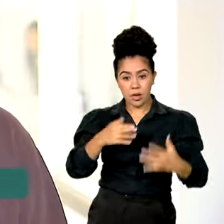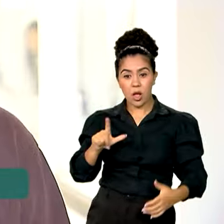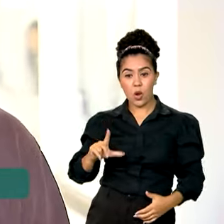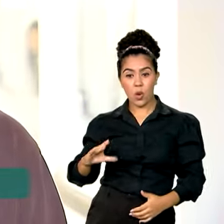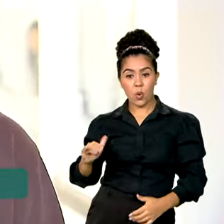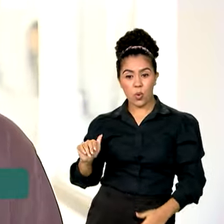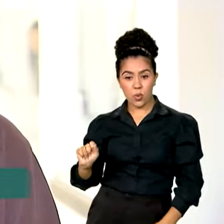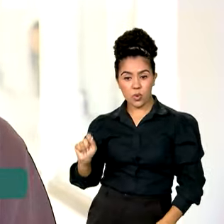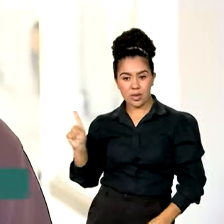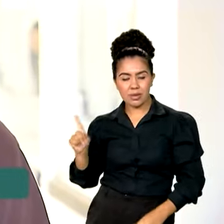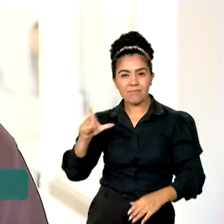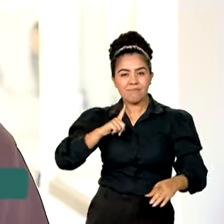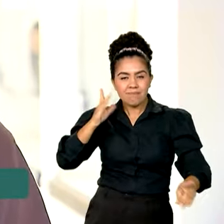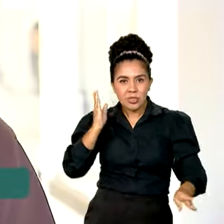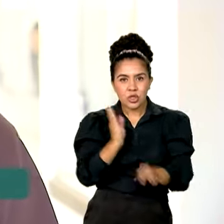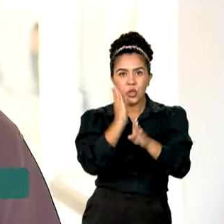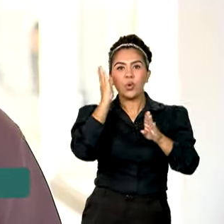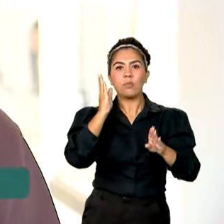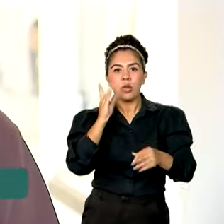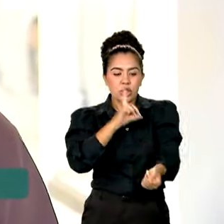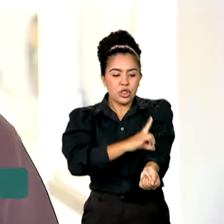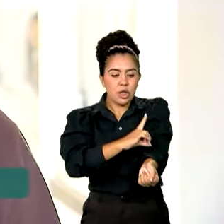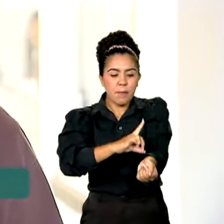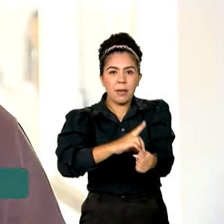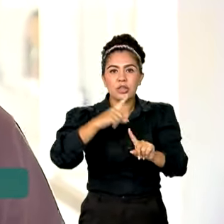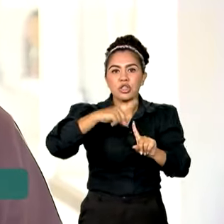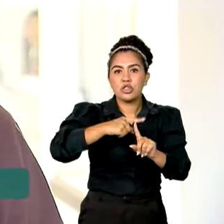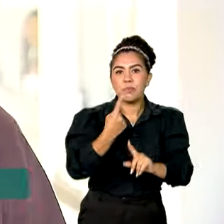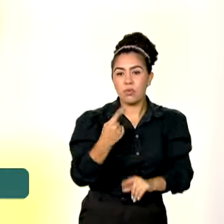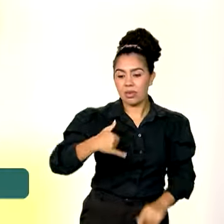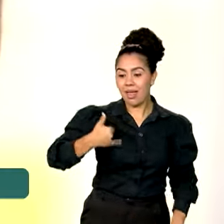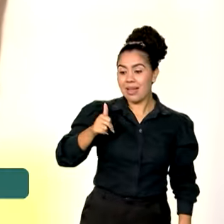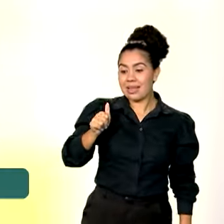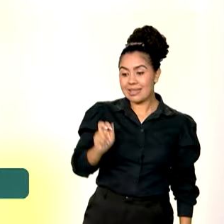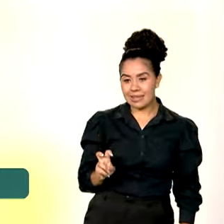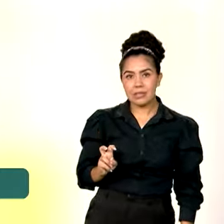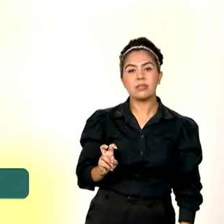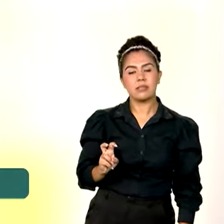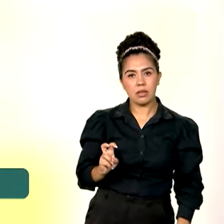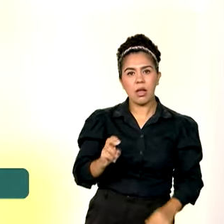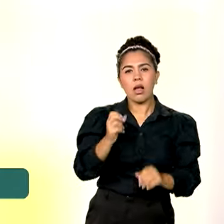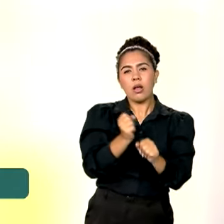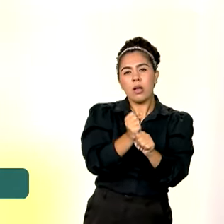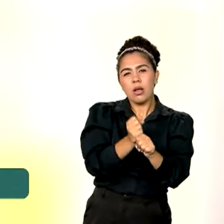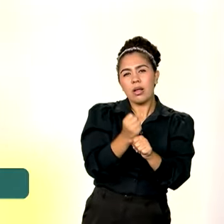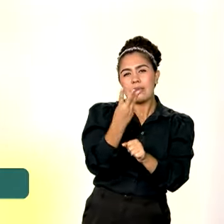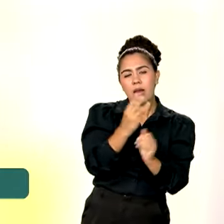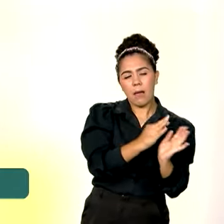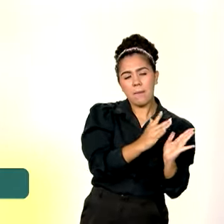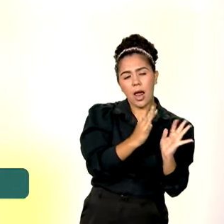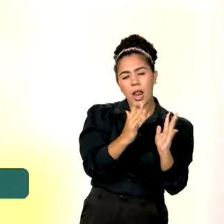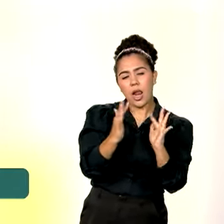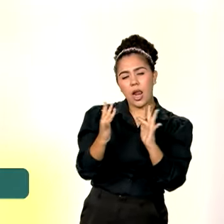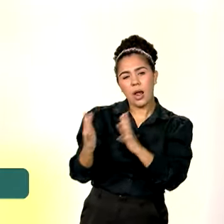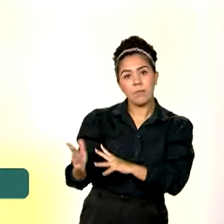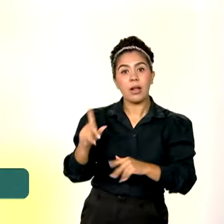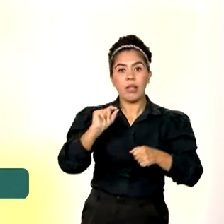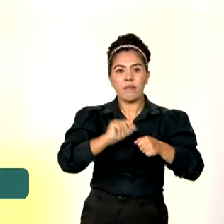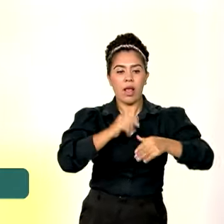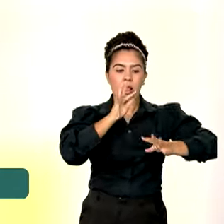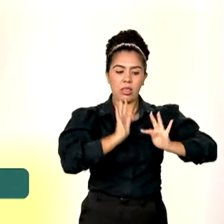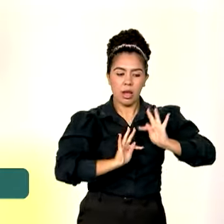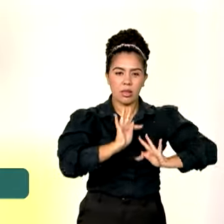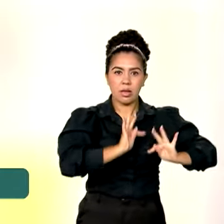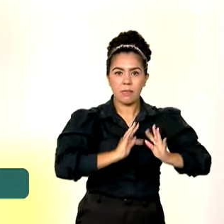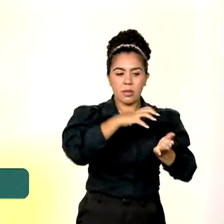diagnosticado com diabetes tipo 1 aos 15 anos de idade. Durante três anos, fez tratamento em uma unidade básica